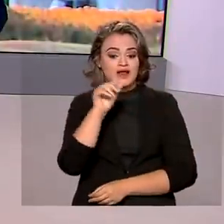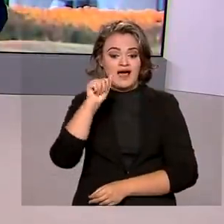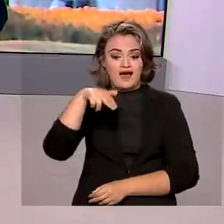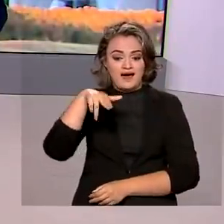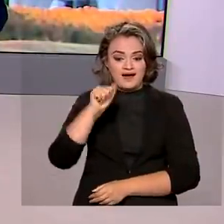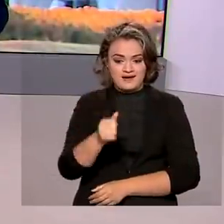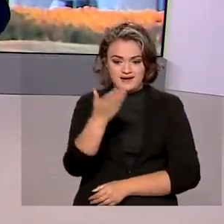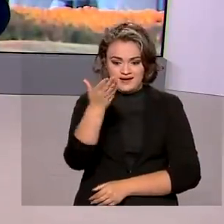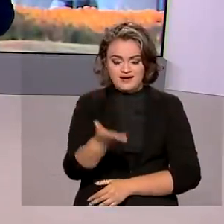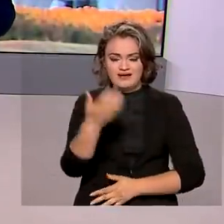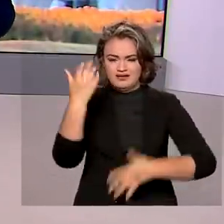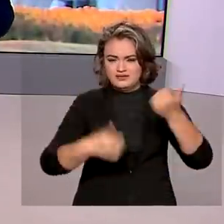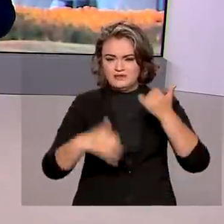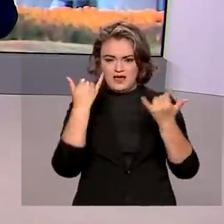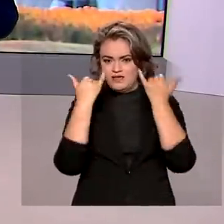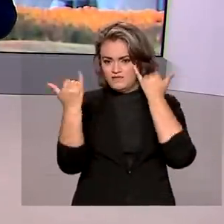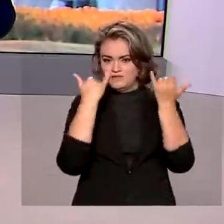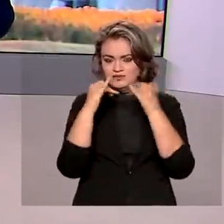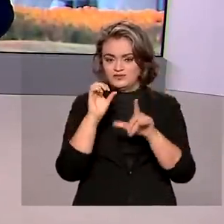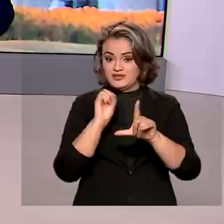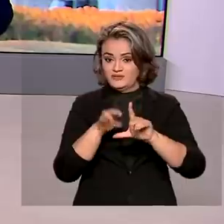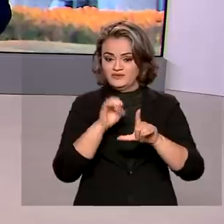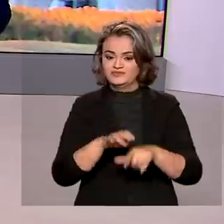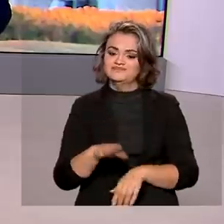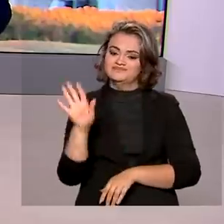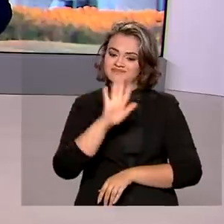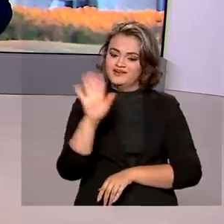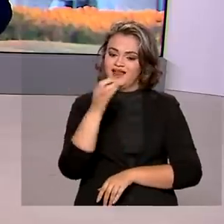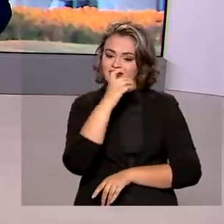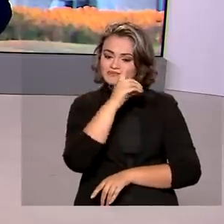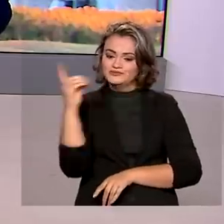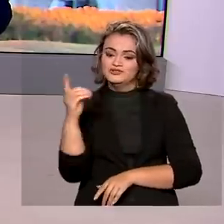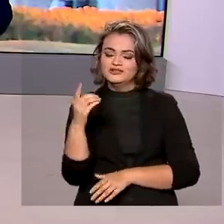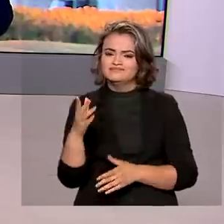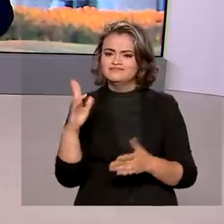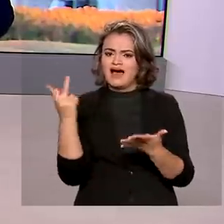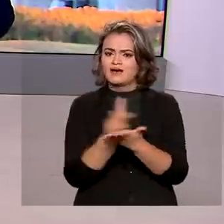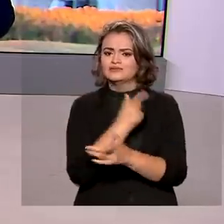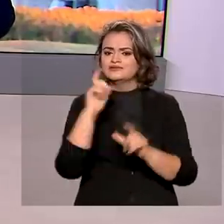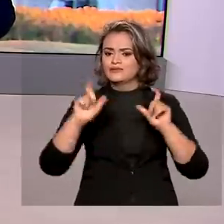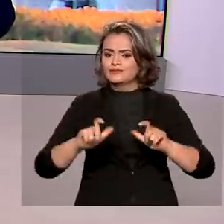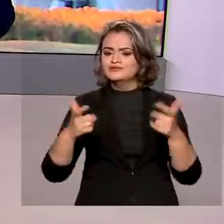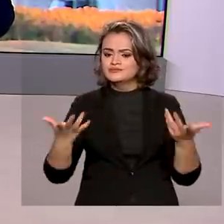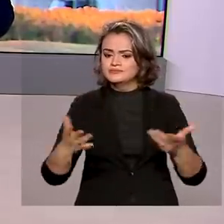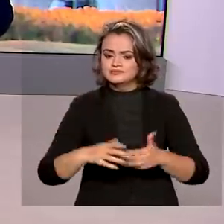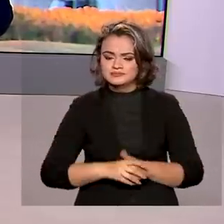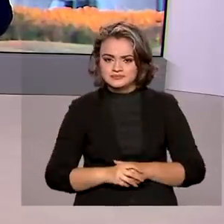frente ao Ministério e traz as informações ao vivo pra gente. Ana, bom dia. Onde é que foi essa apreensão?